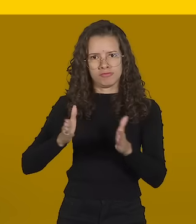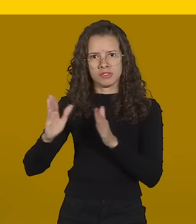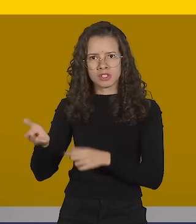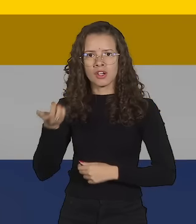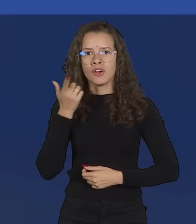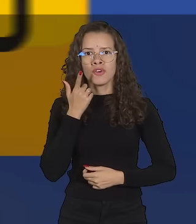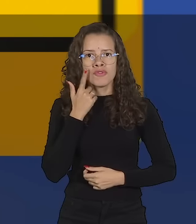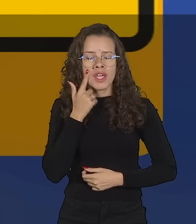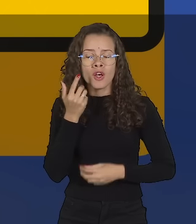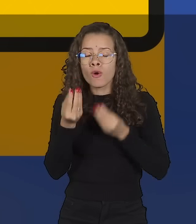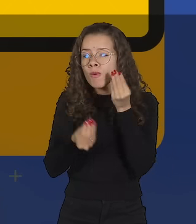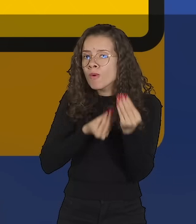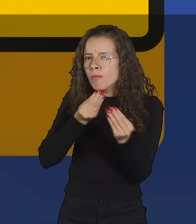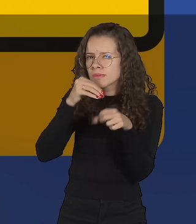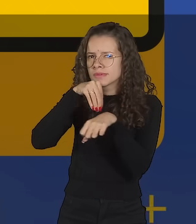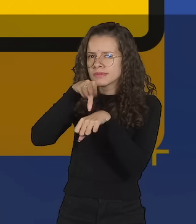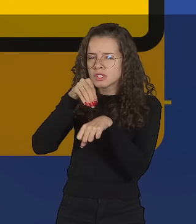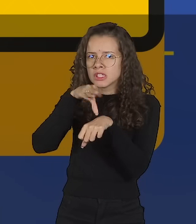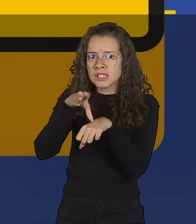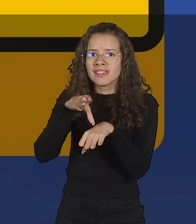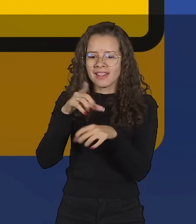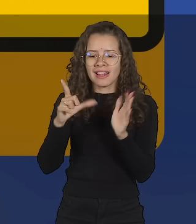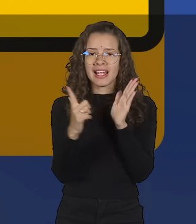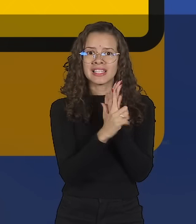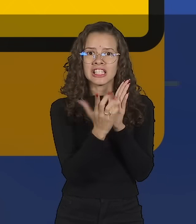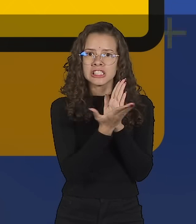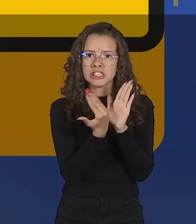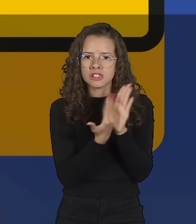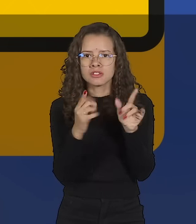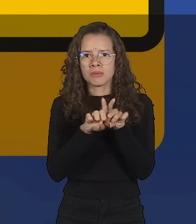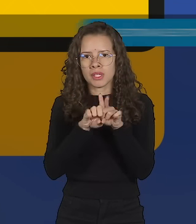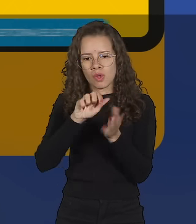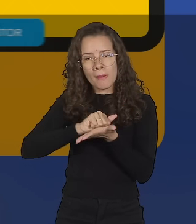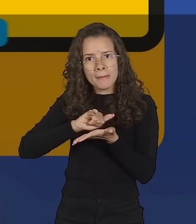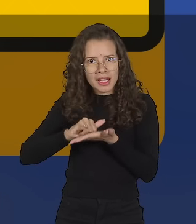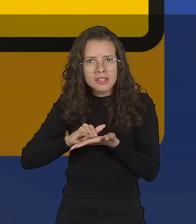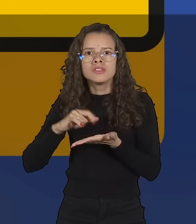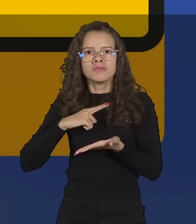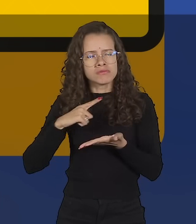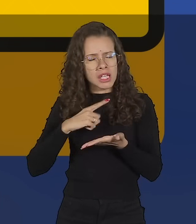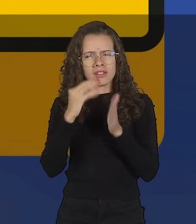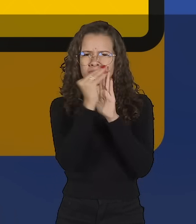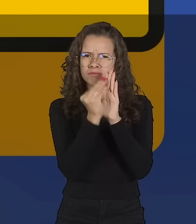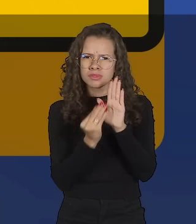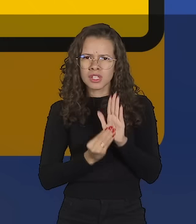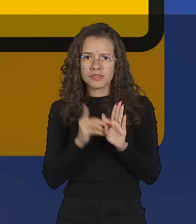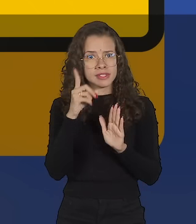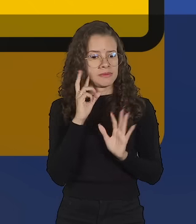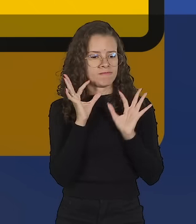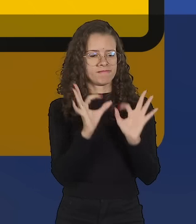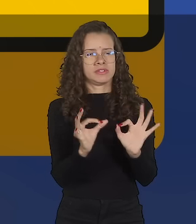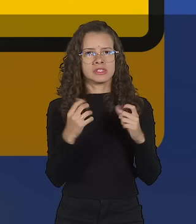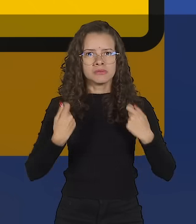sessão eleitoral. Veja a sugestão de montagem da sessão, que está no manual do mesário e no aplicativo. Precisamos ter